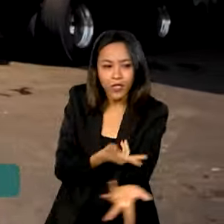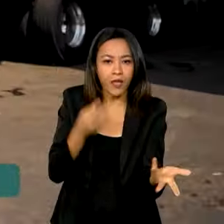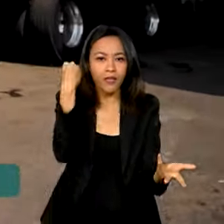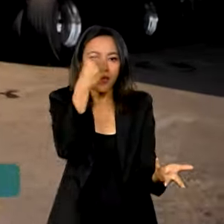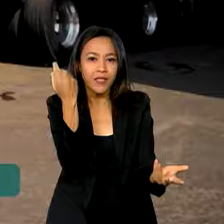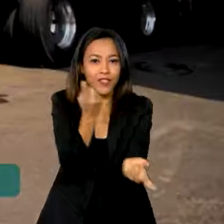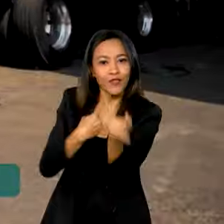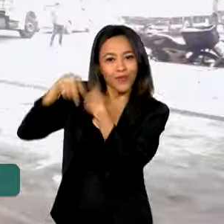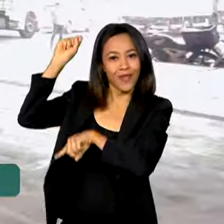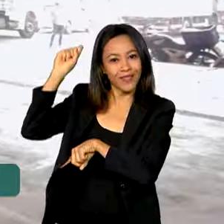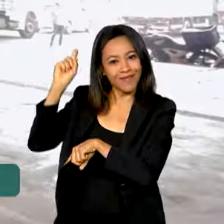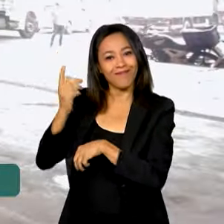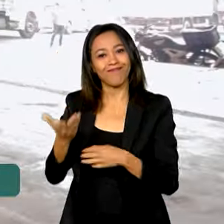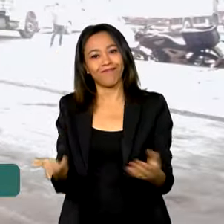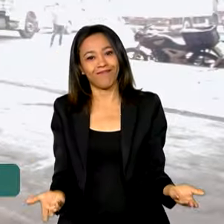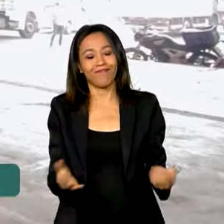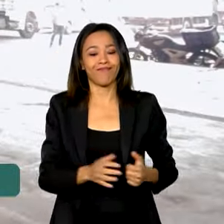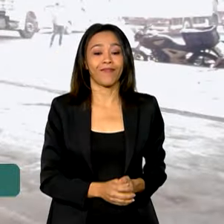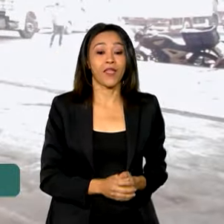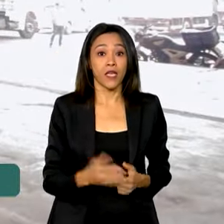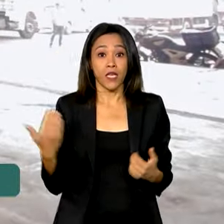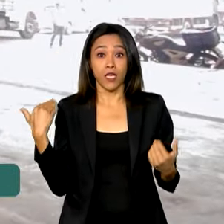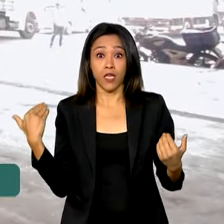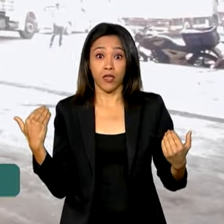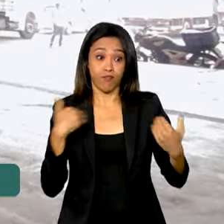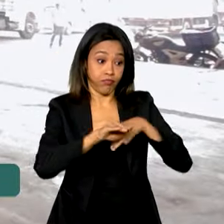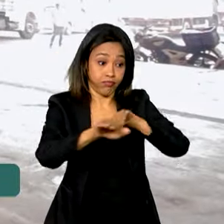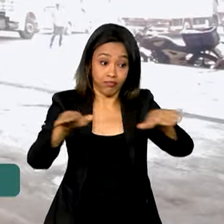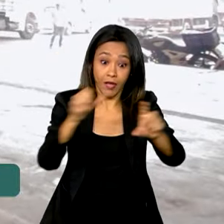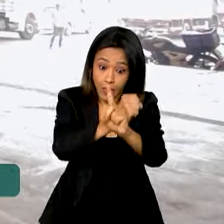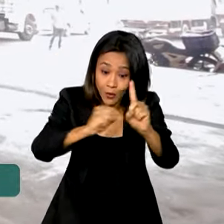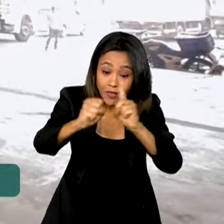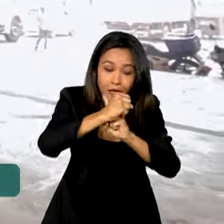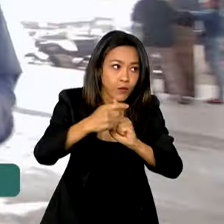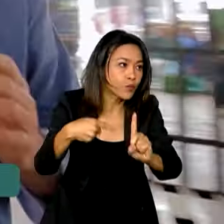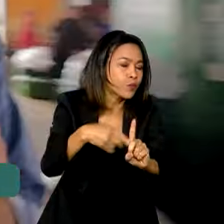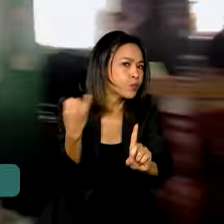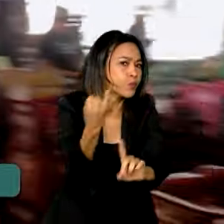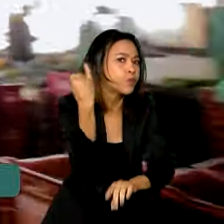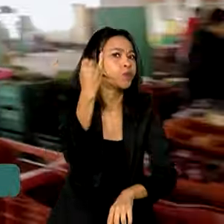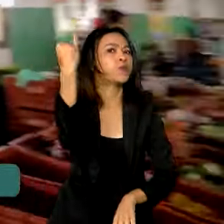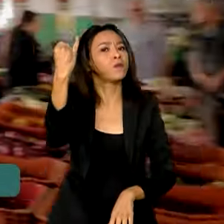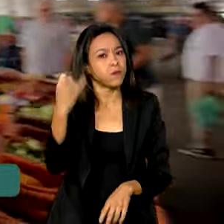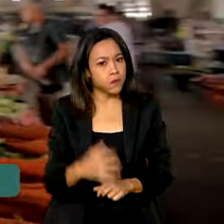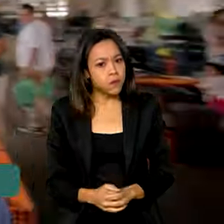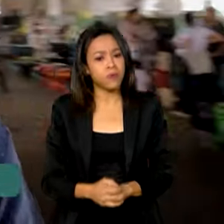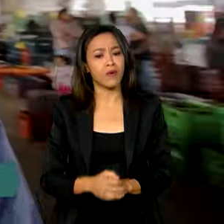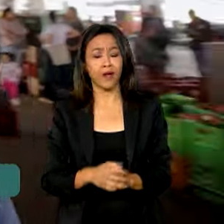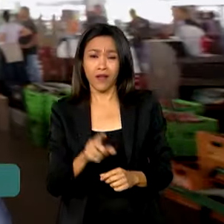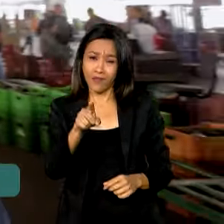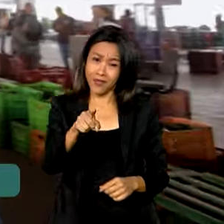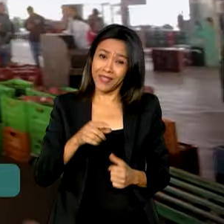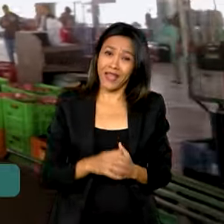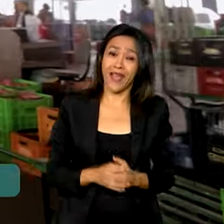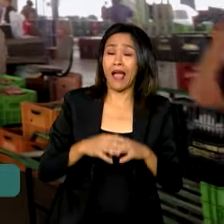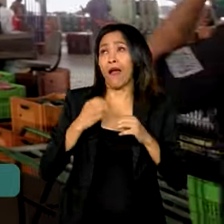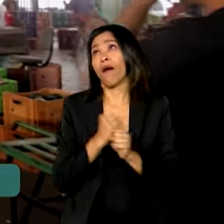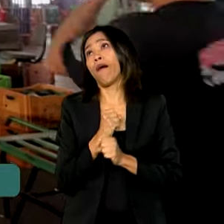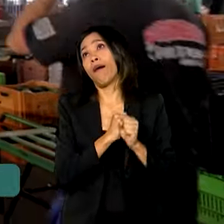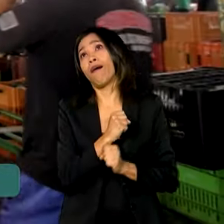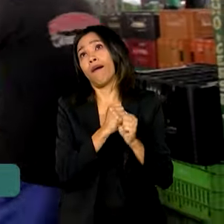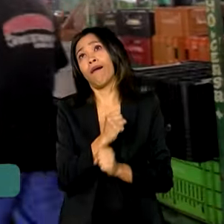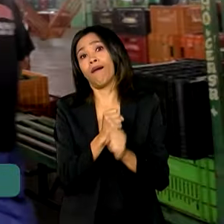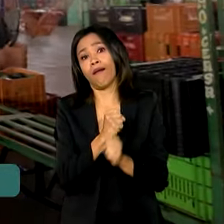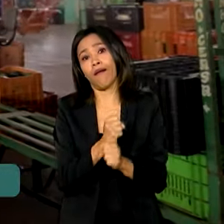-sucedidas. E a mobilização da sociedade civil é muito importante. Meio descrente, você afirma, há anos que